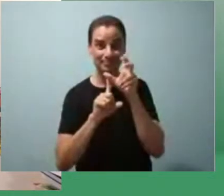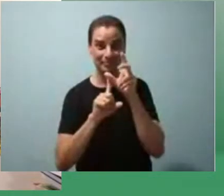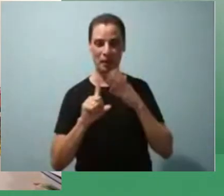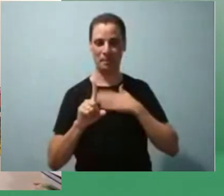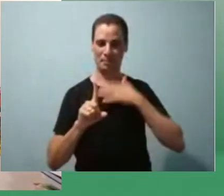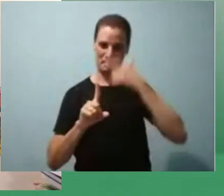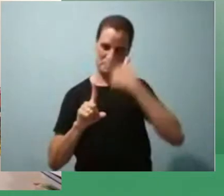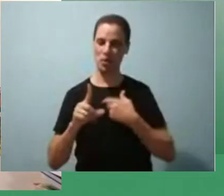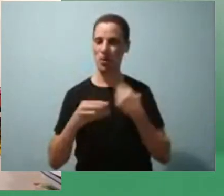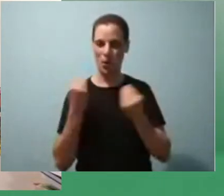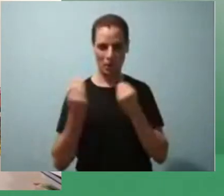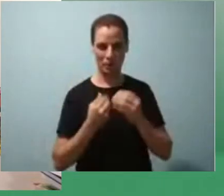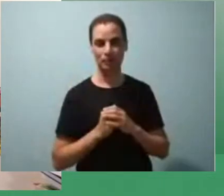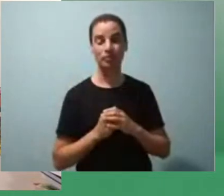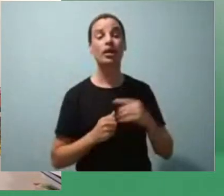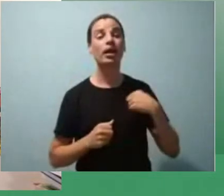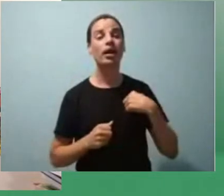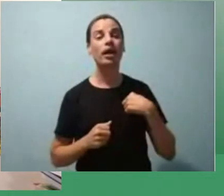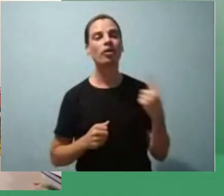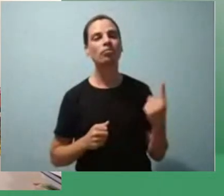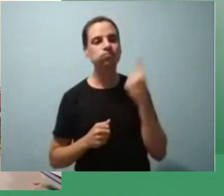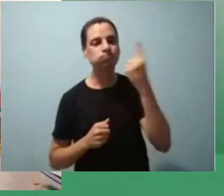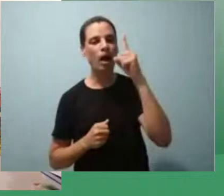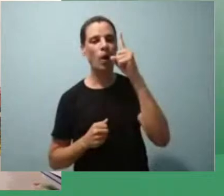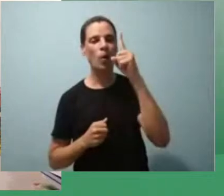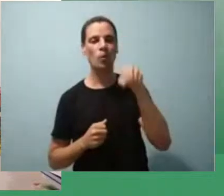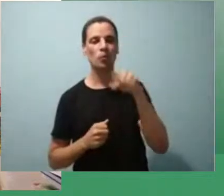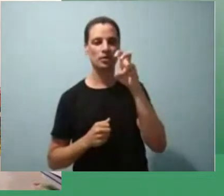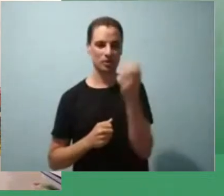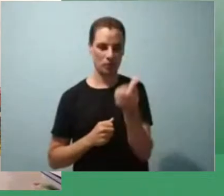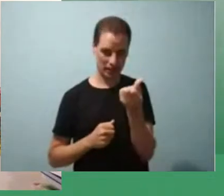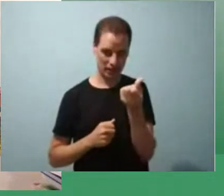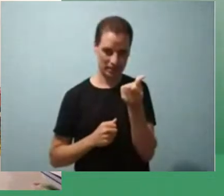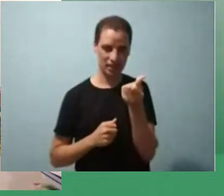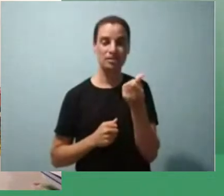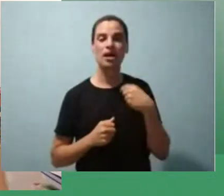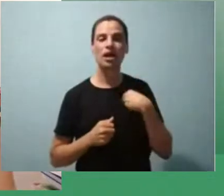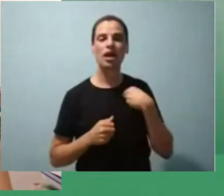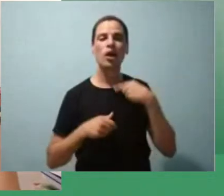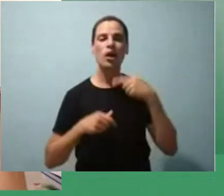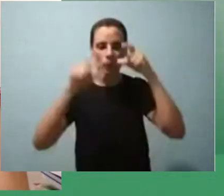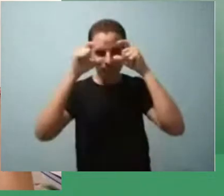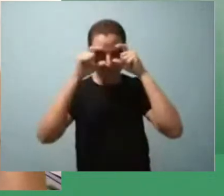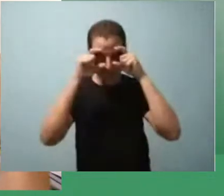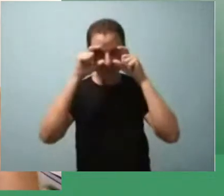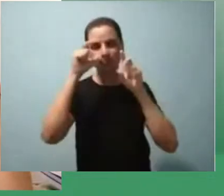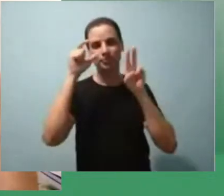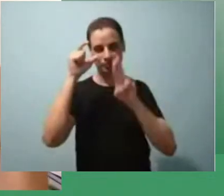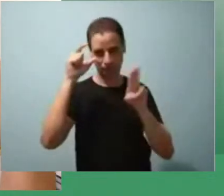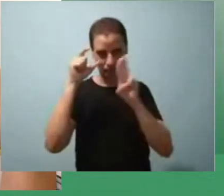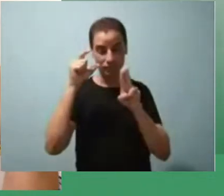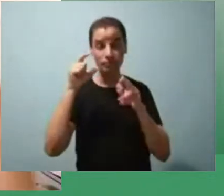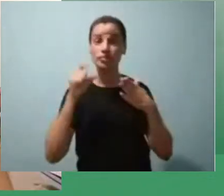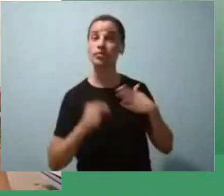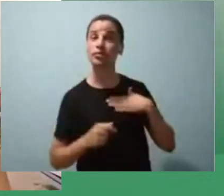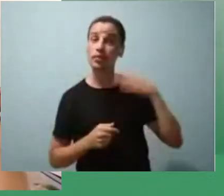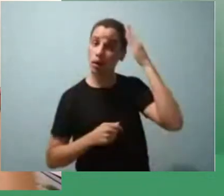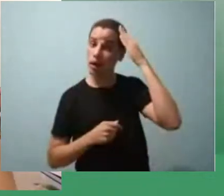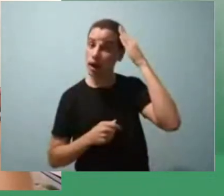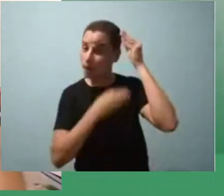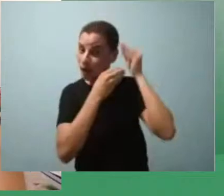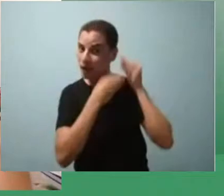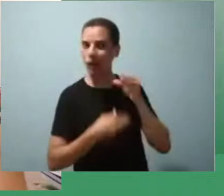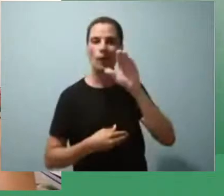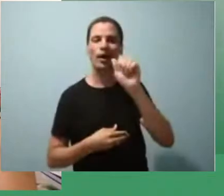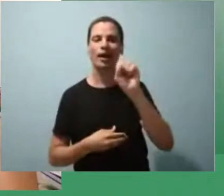Eu tenho 1,56, eu estou usando óculos, meu cabelo é castanho,